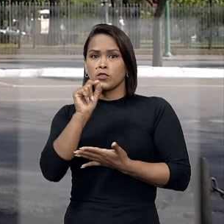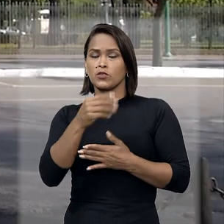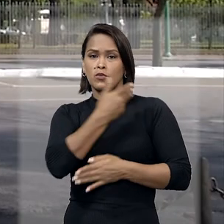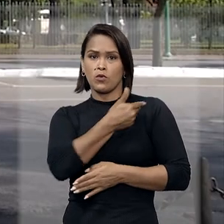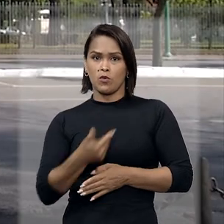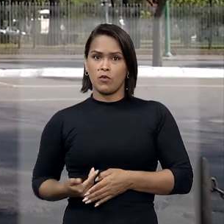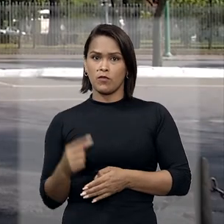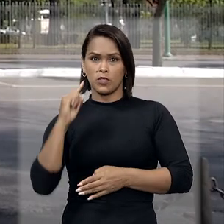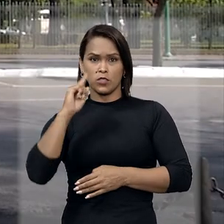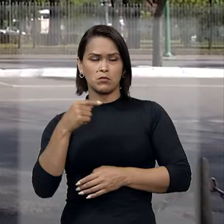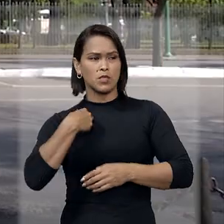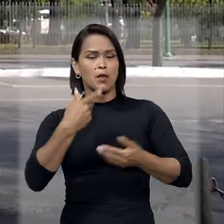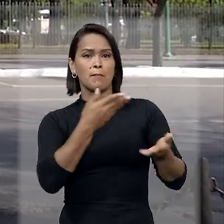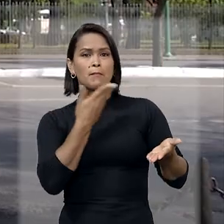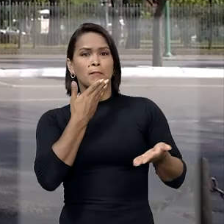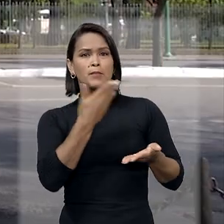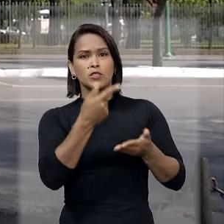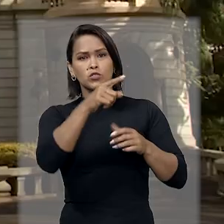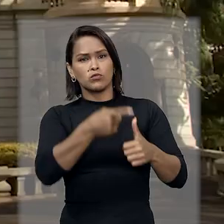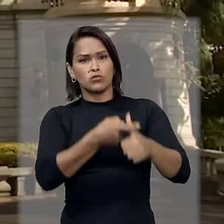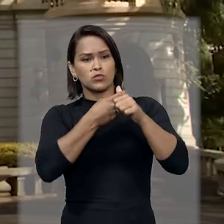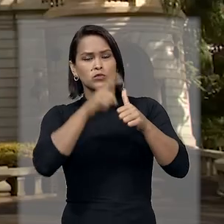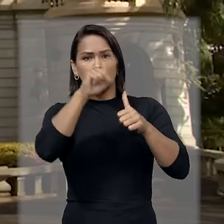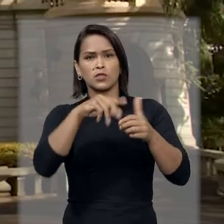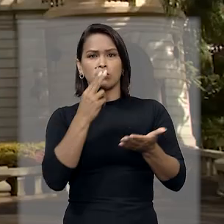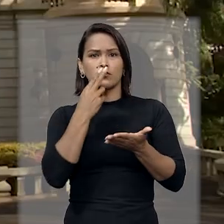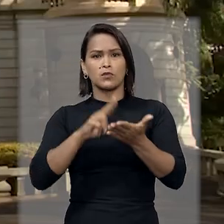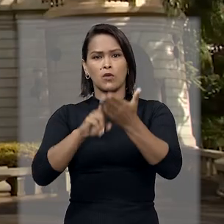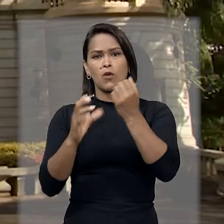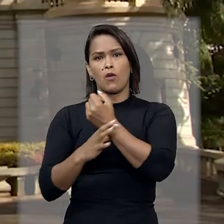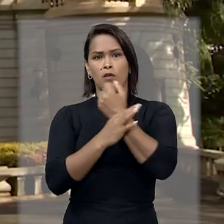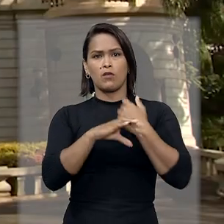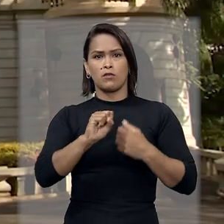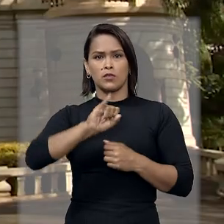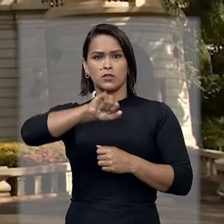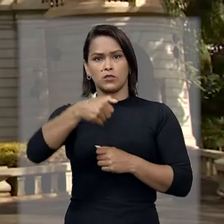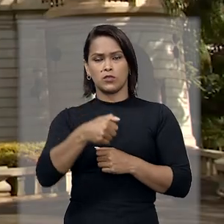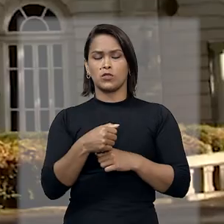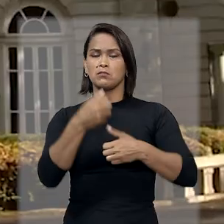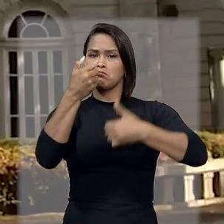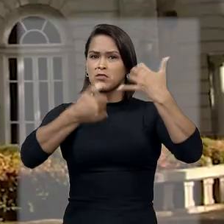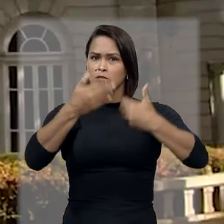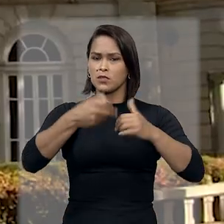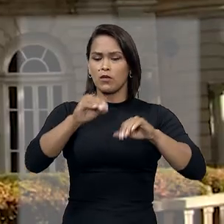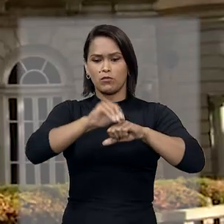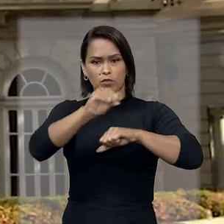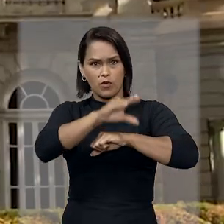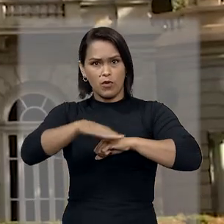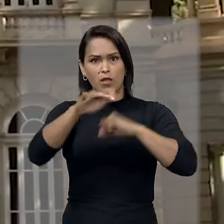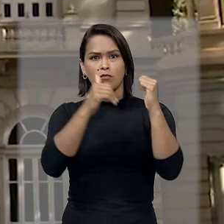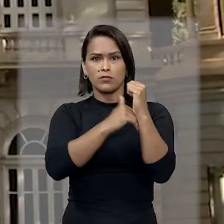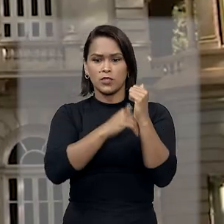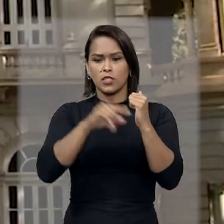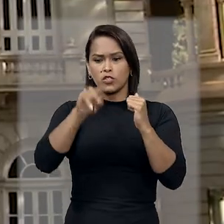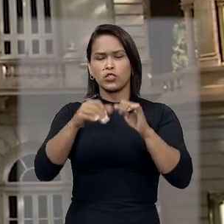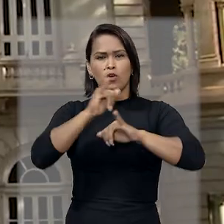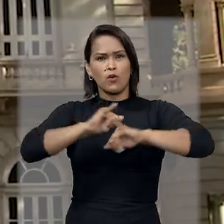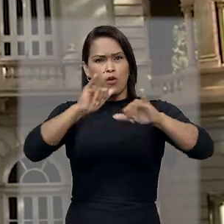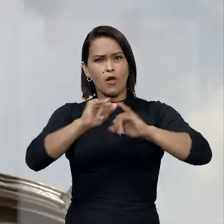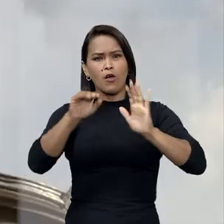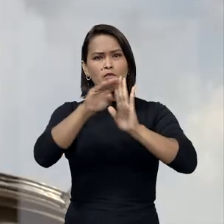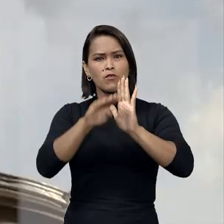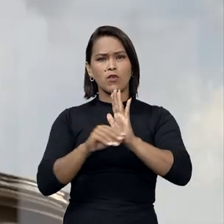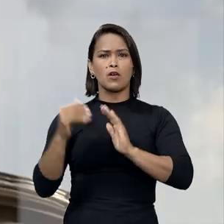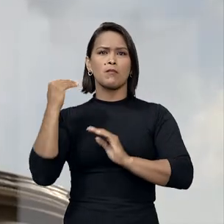governo de Minas, então, requereu a suspensão de segurança no STJ, alegando que a divulgação irrestrita dessas informações